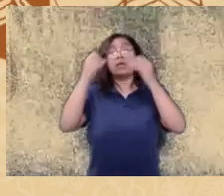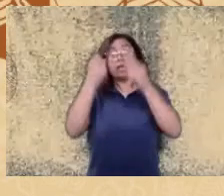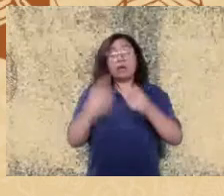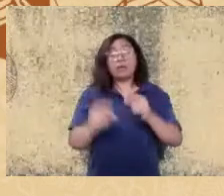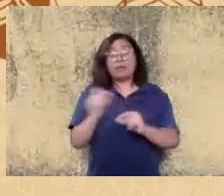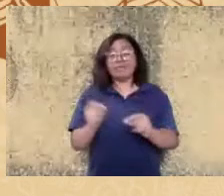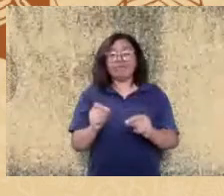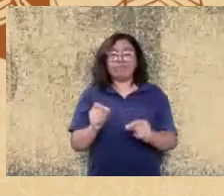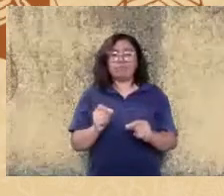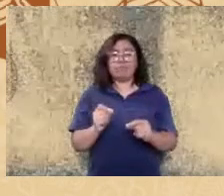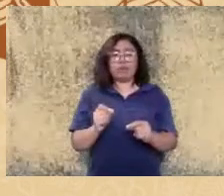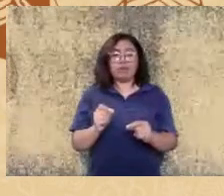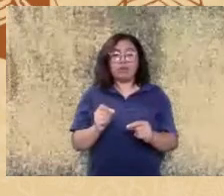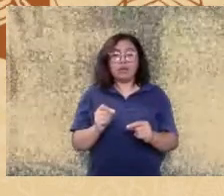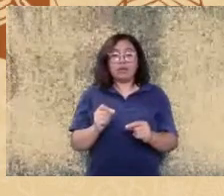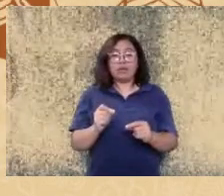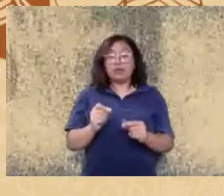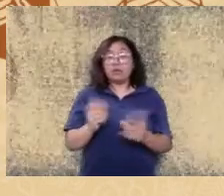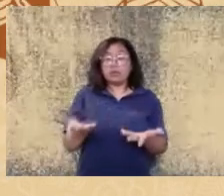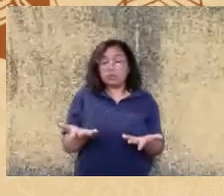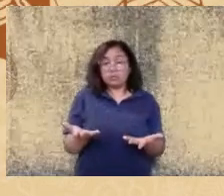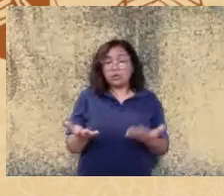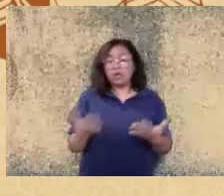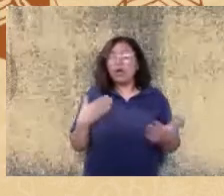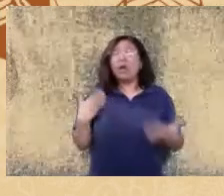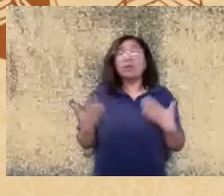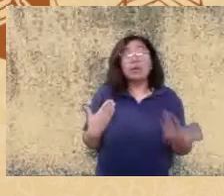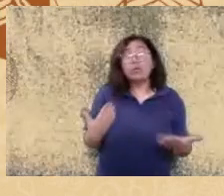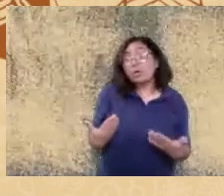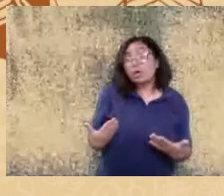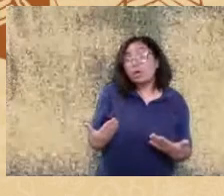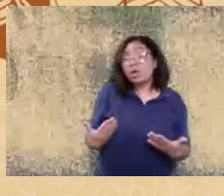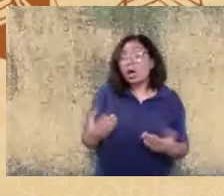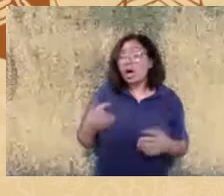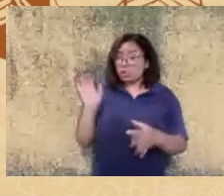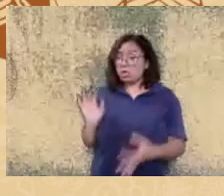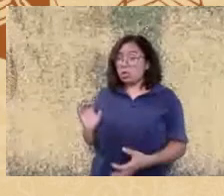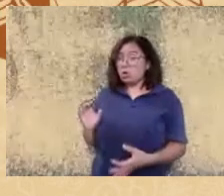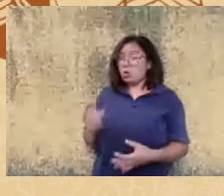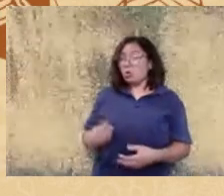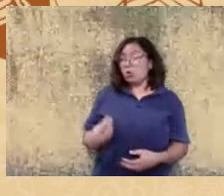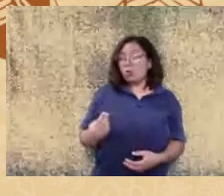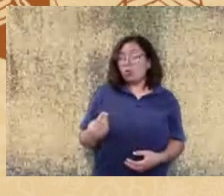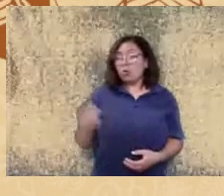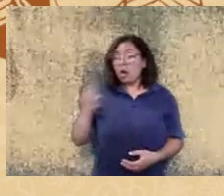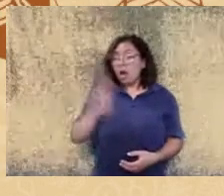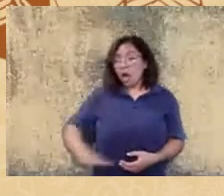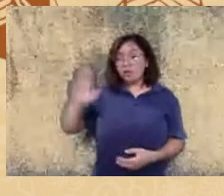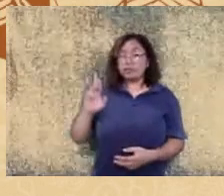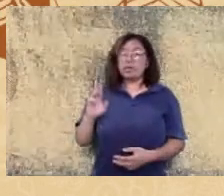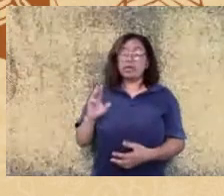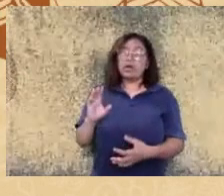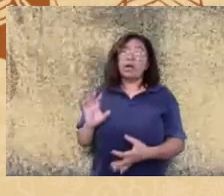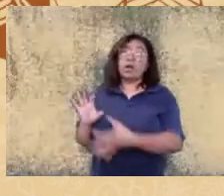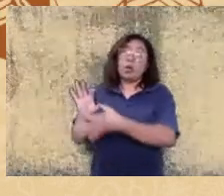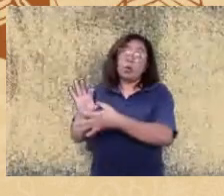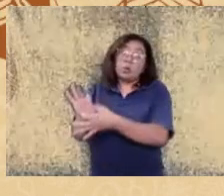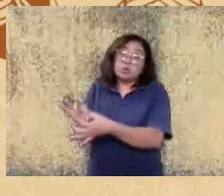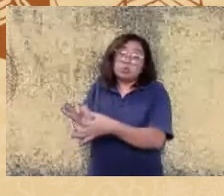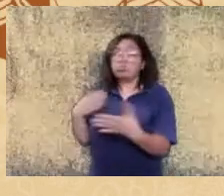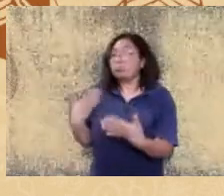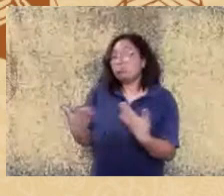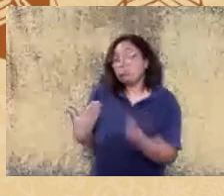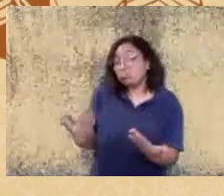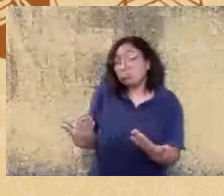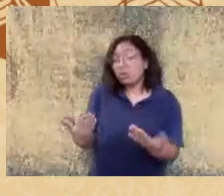causalidade quem sabe estatística sabe muito bem que já é um erro grave nesse sentido mas o problema mais grave foi o uso desse banco de